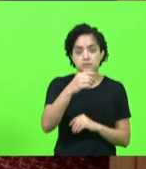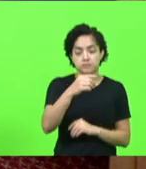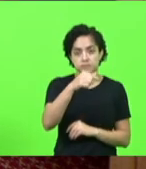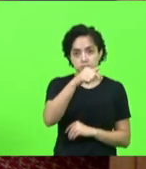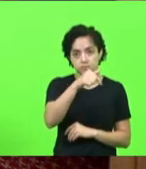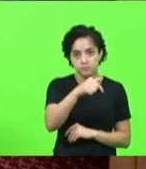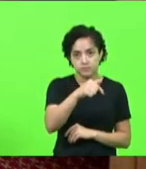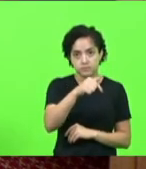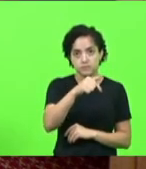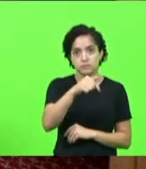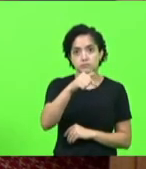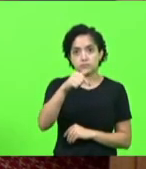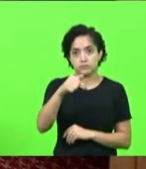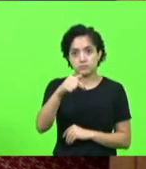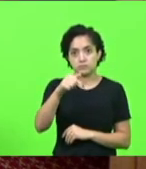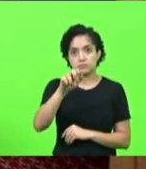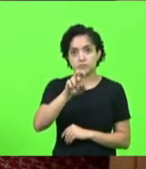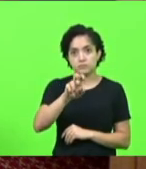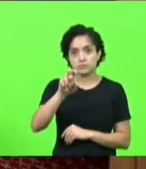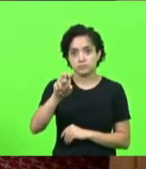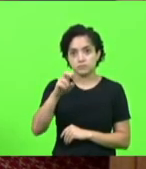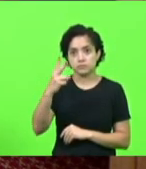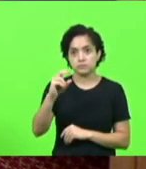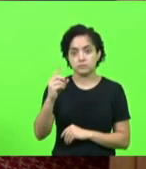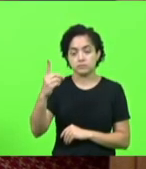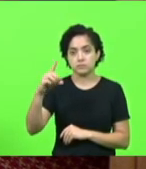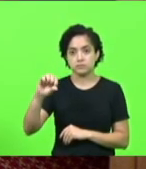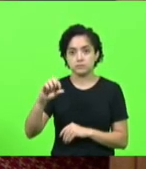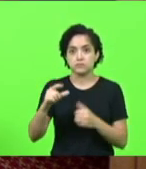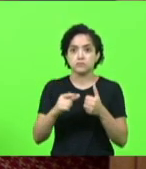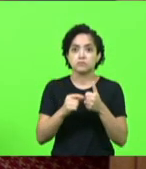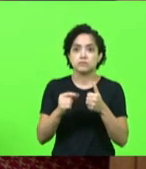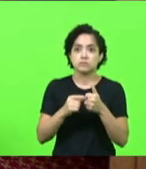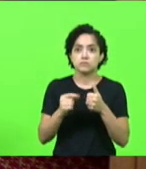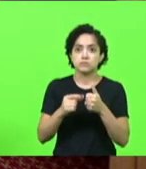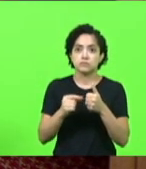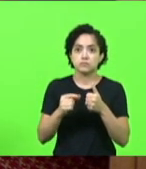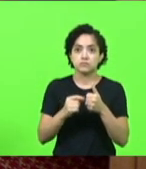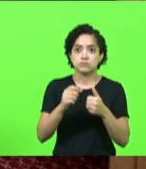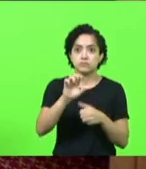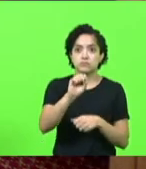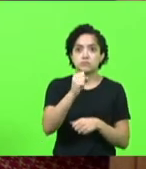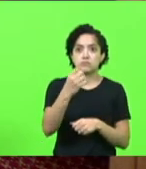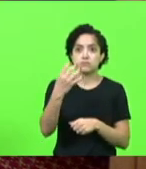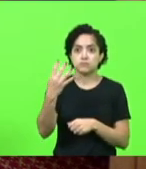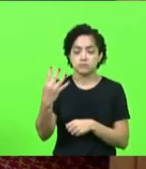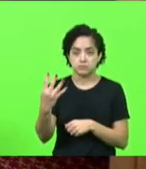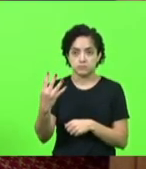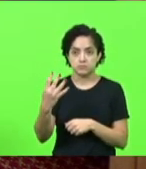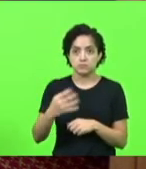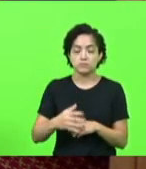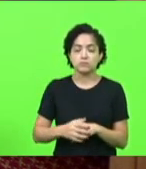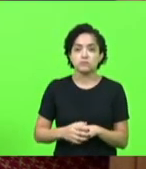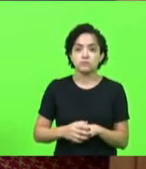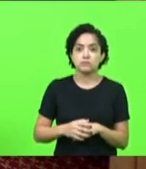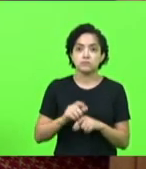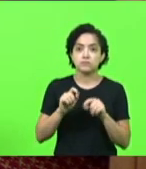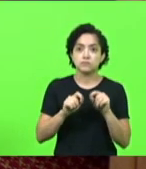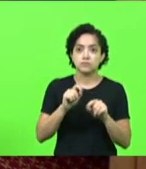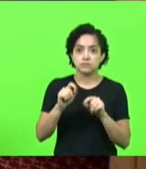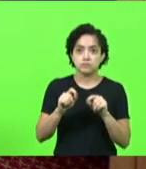7755 de 2019 em seu artigo 84 prevê o